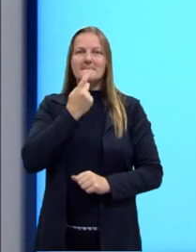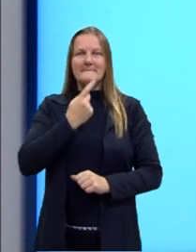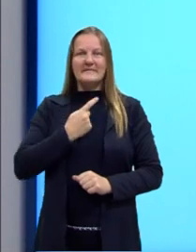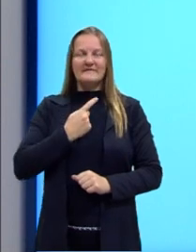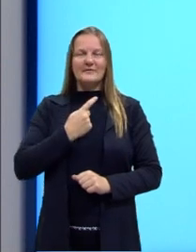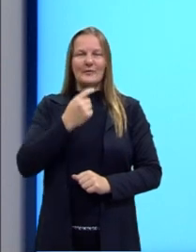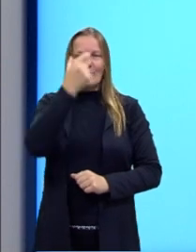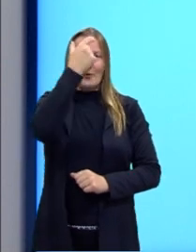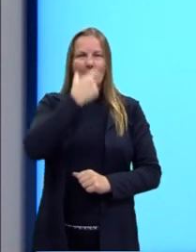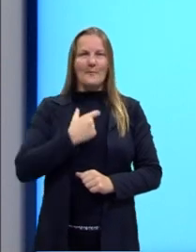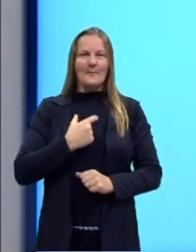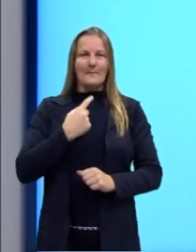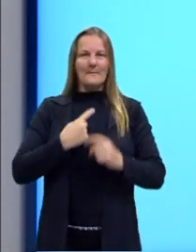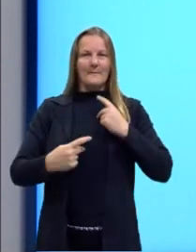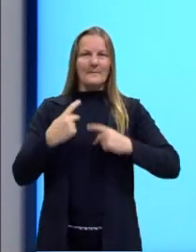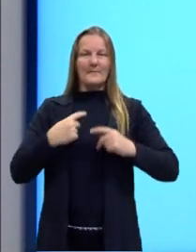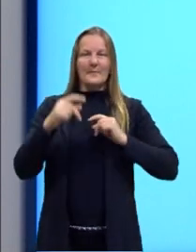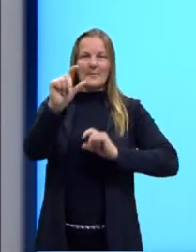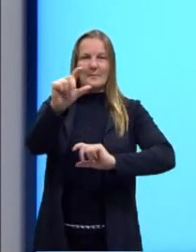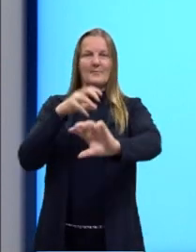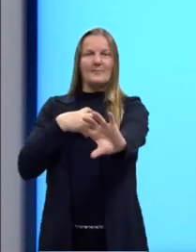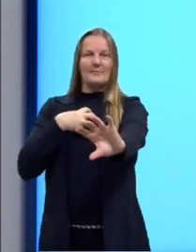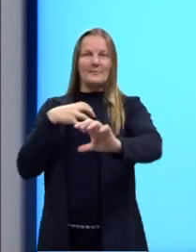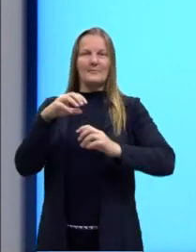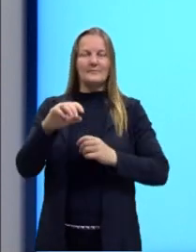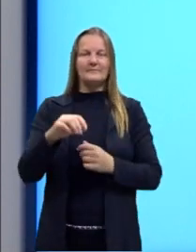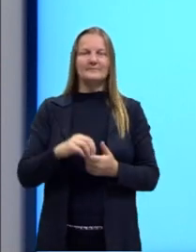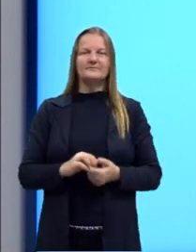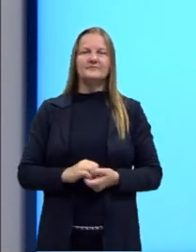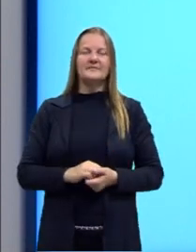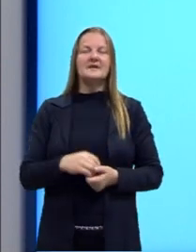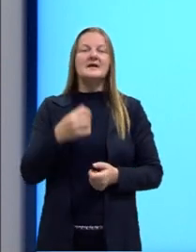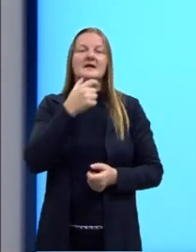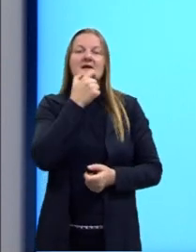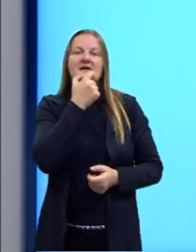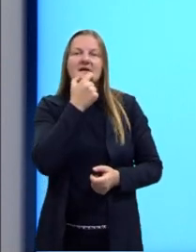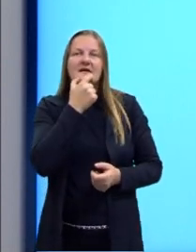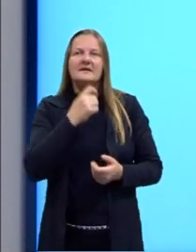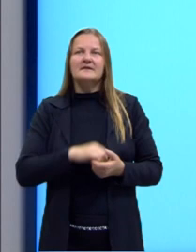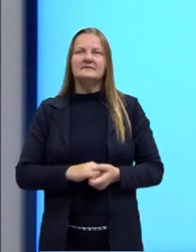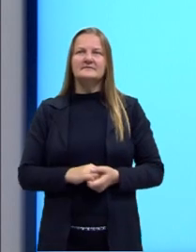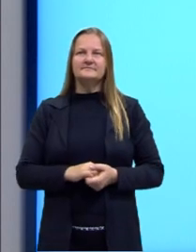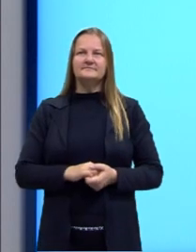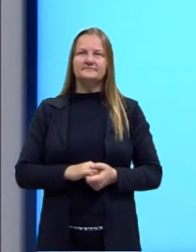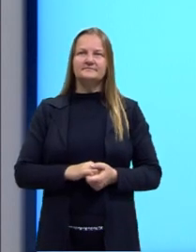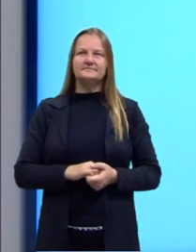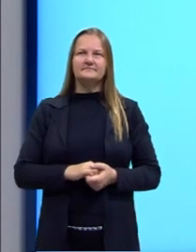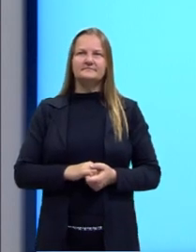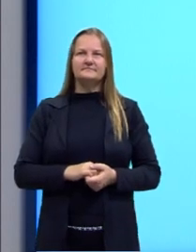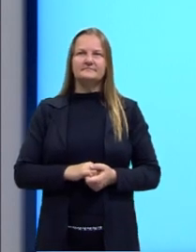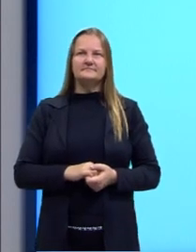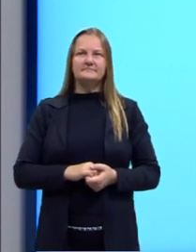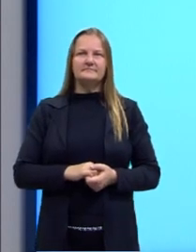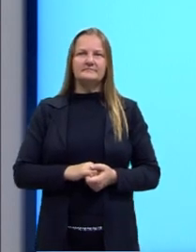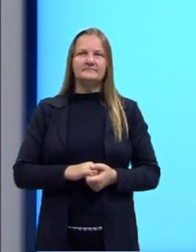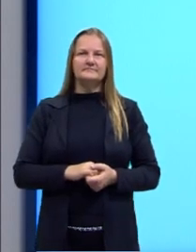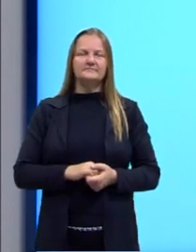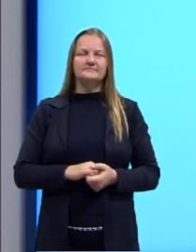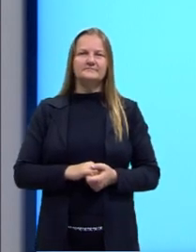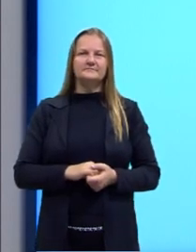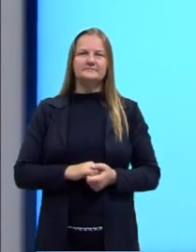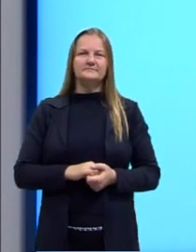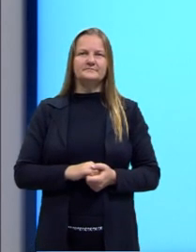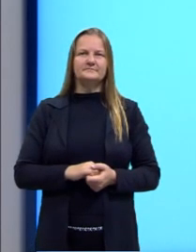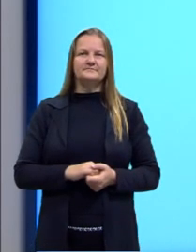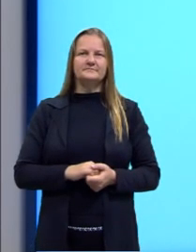falar. Em inglês nós dizemos, if I were you, e se eu fosse você? Ok? Vamos lá